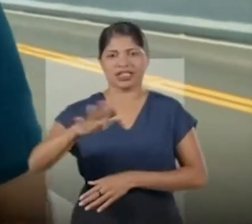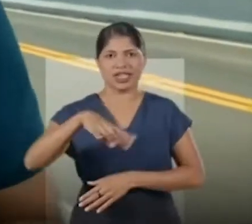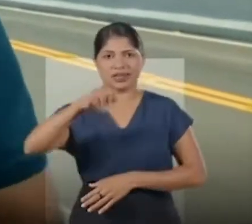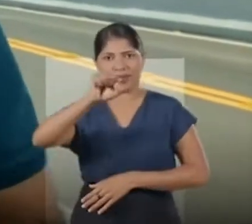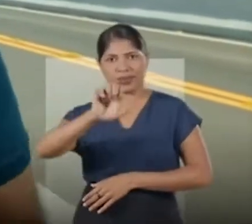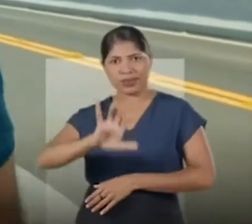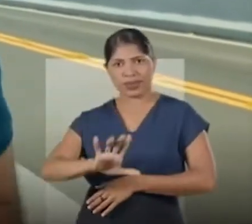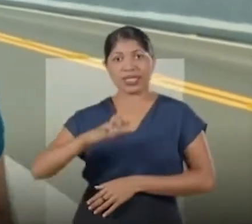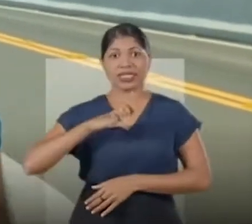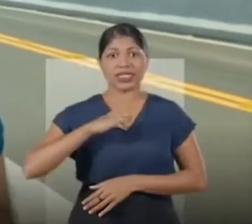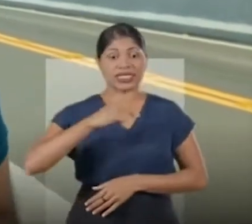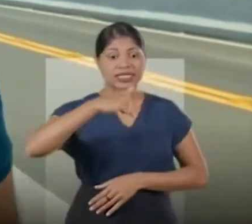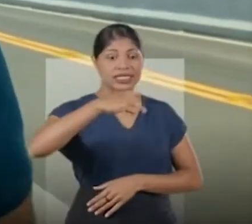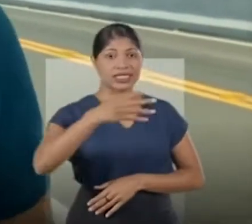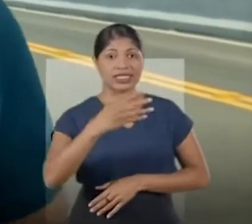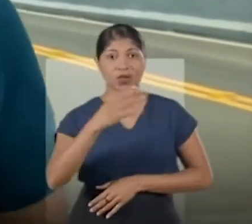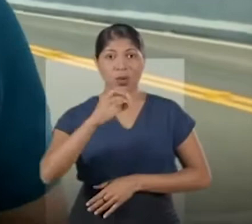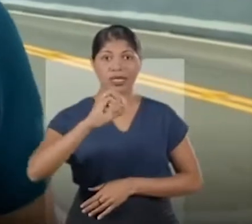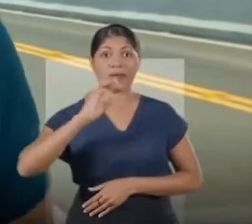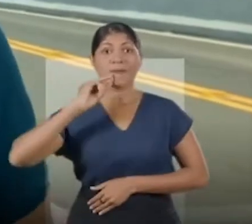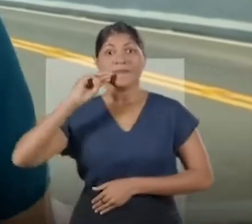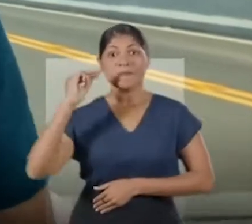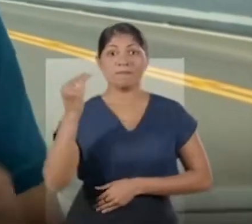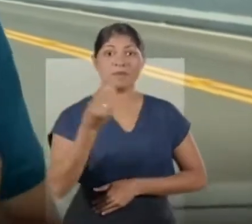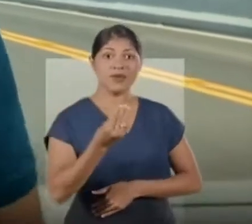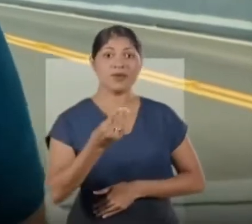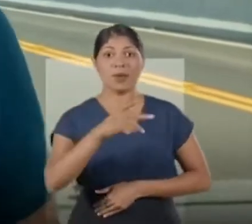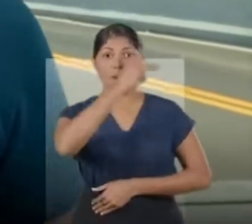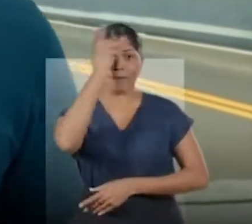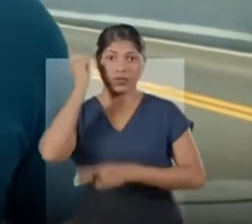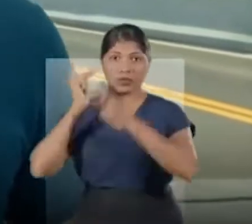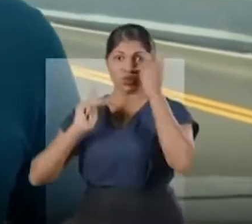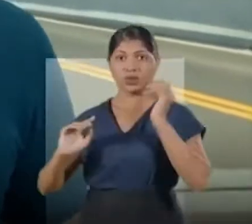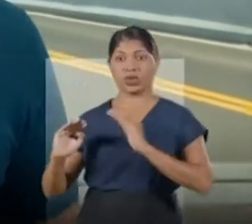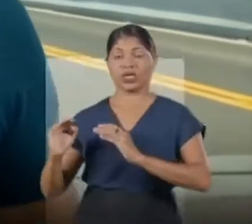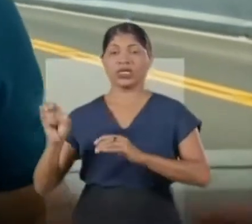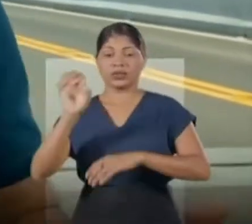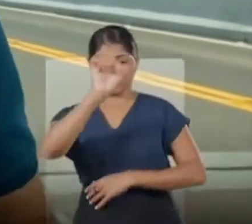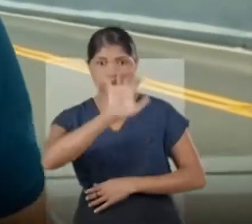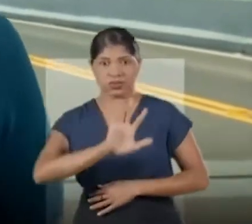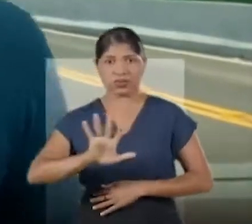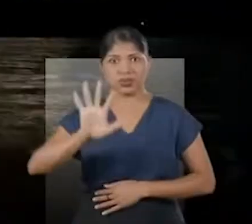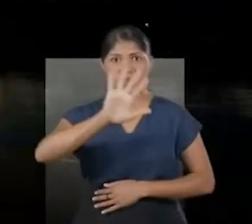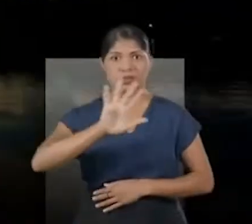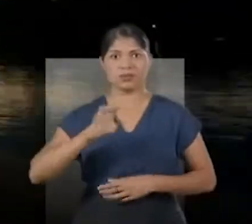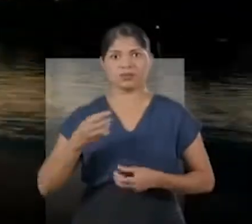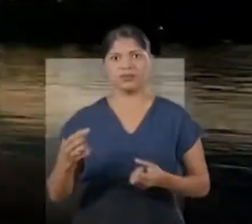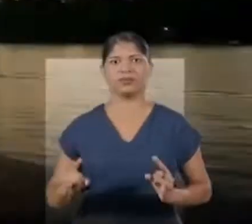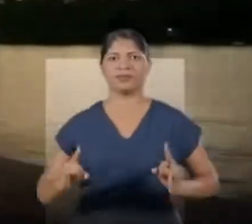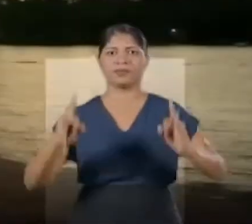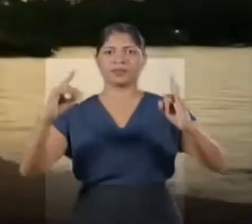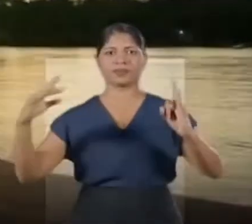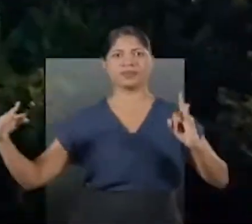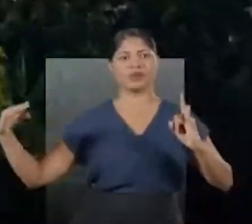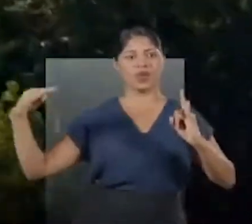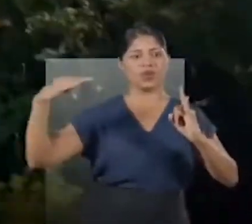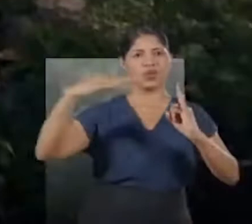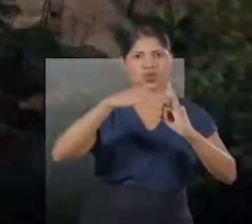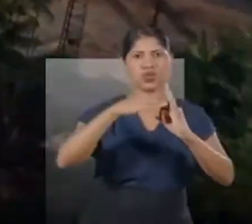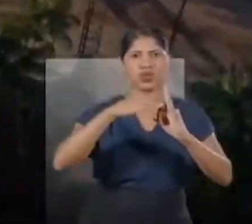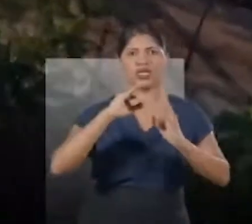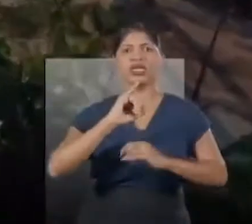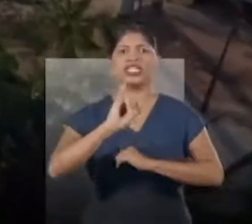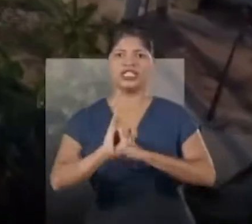Tocantins, beneficiando mais de 740 mil habitantes de toda a região. A ponte em Igarapé-Biri